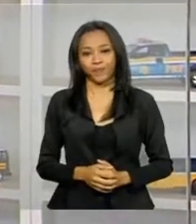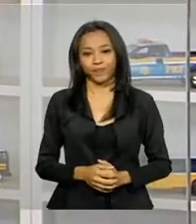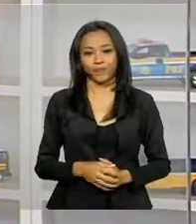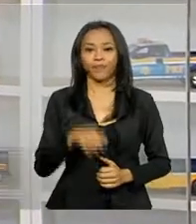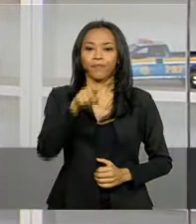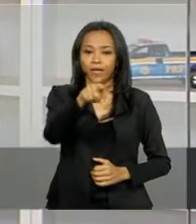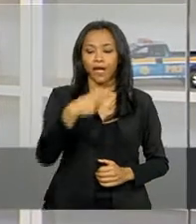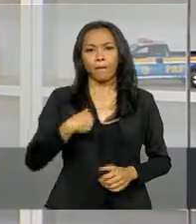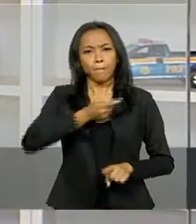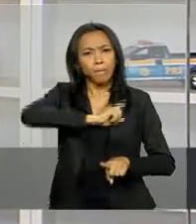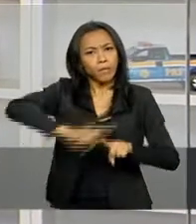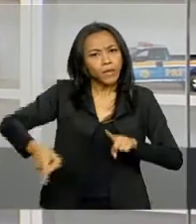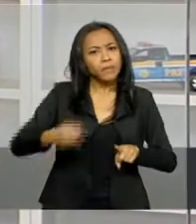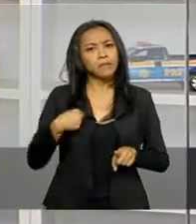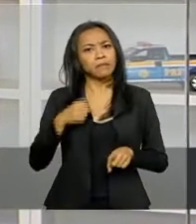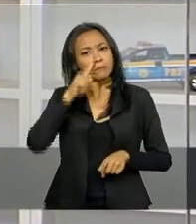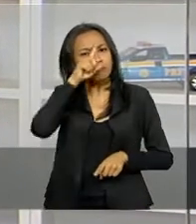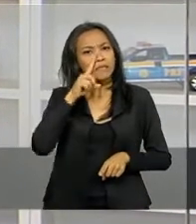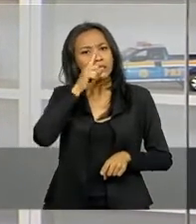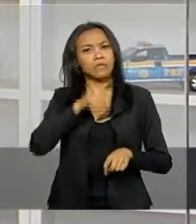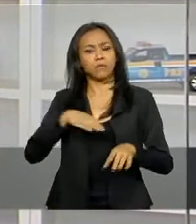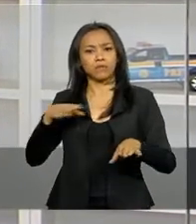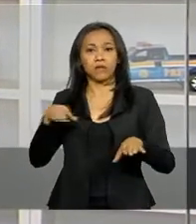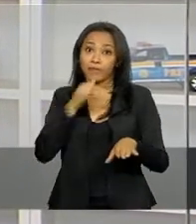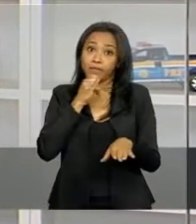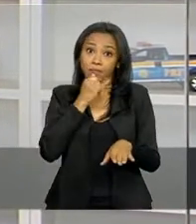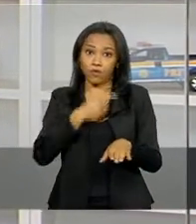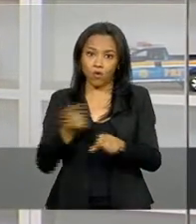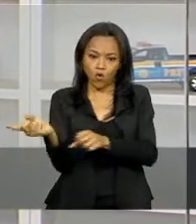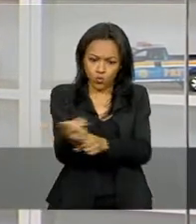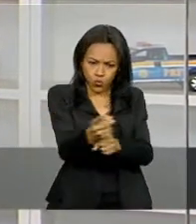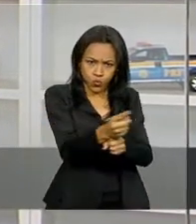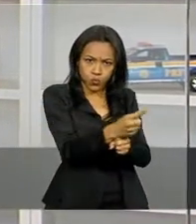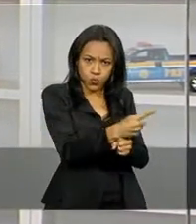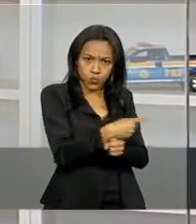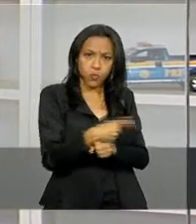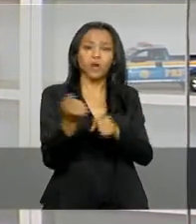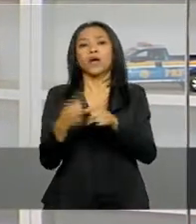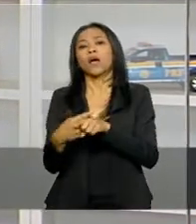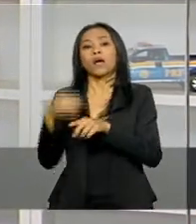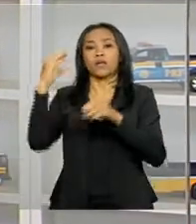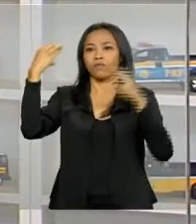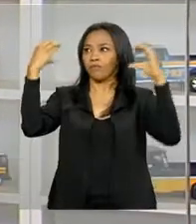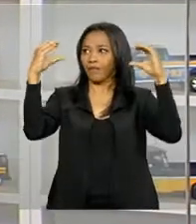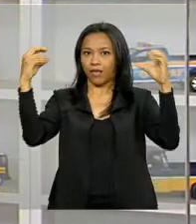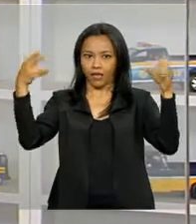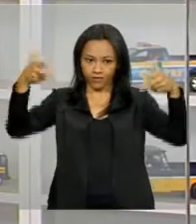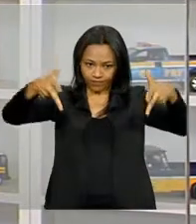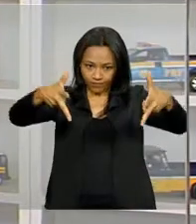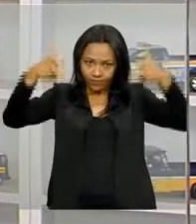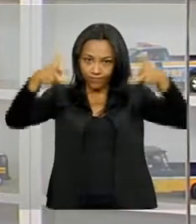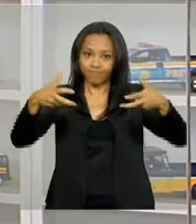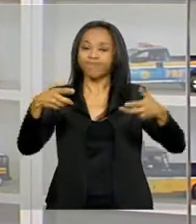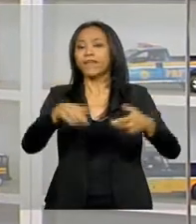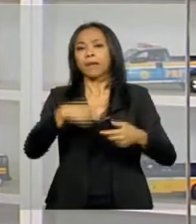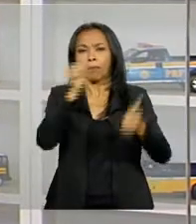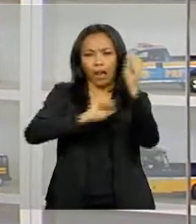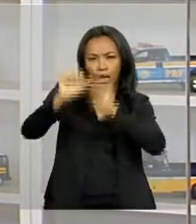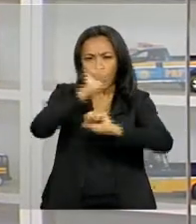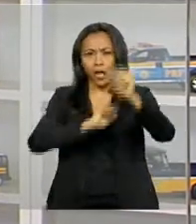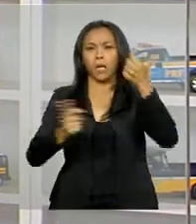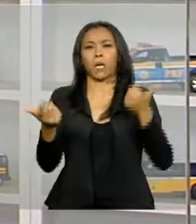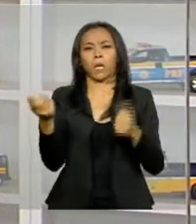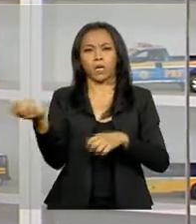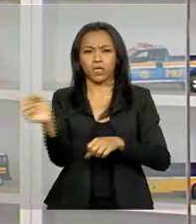coibindo as infrações que causam acidentes graves, como por exemplo, o excesso de velocidade com o uso de radares, a embriagueza ao volante por meio de uma